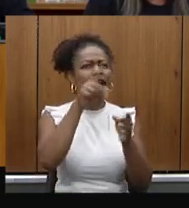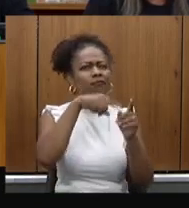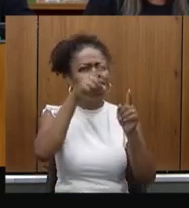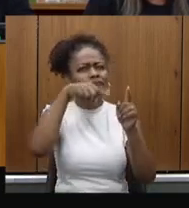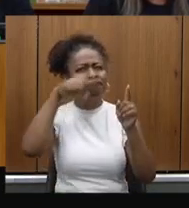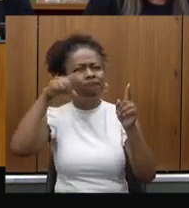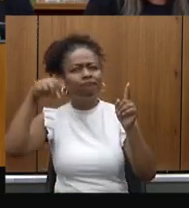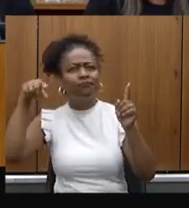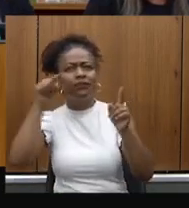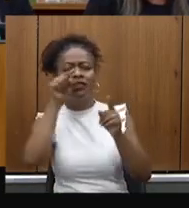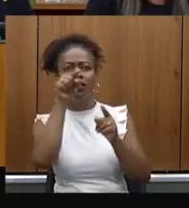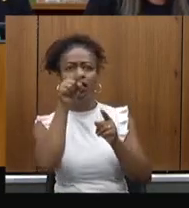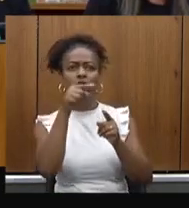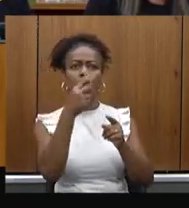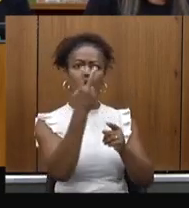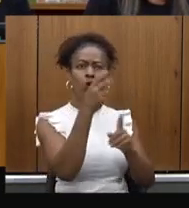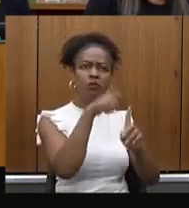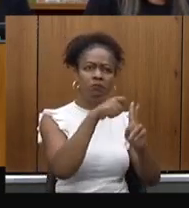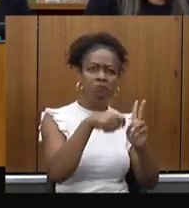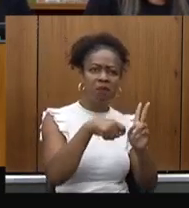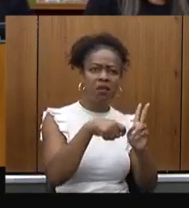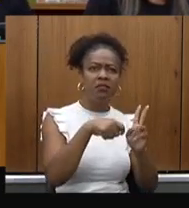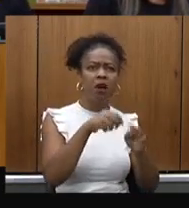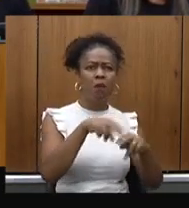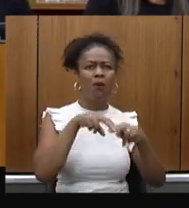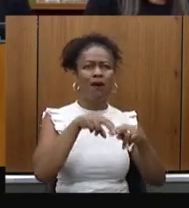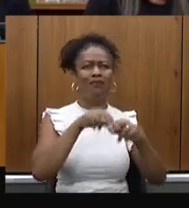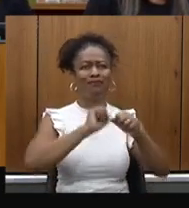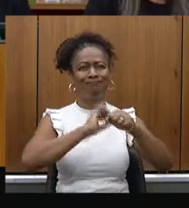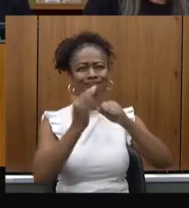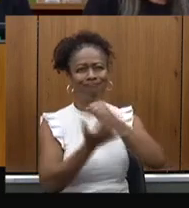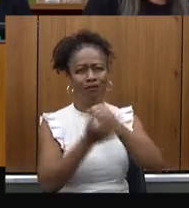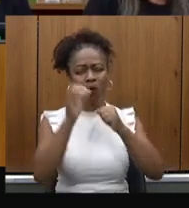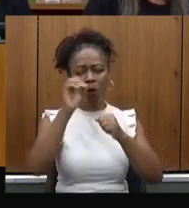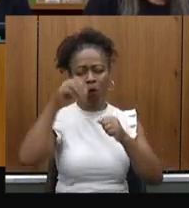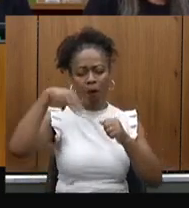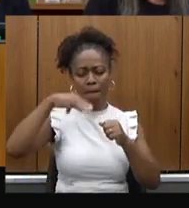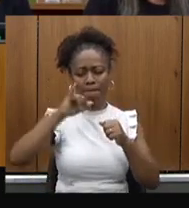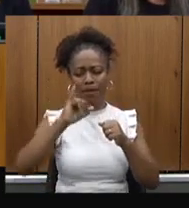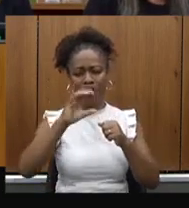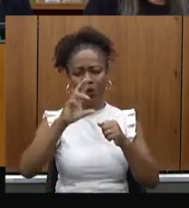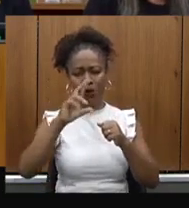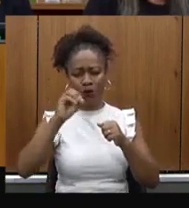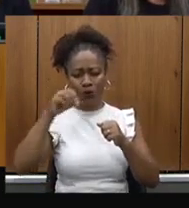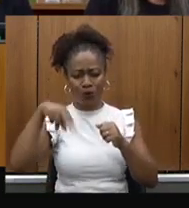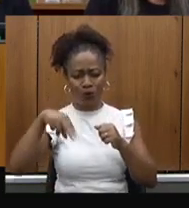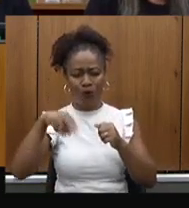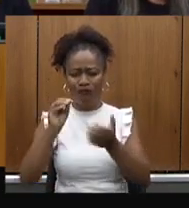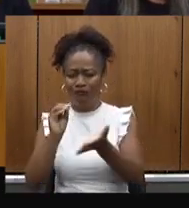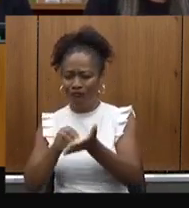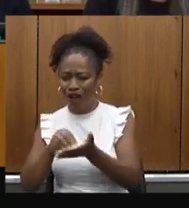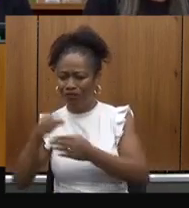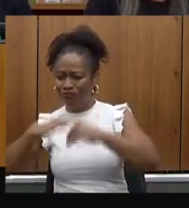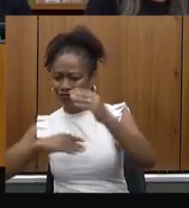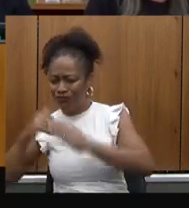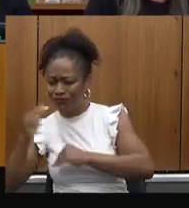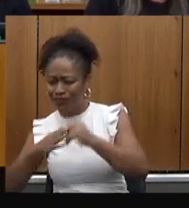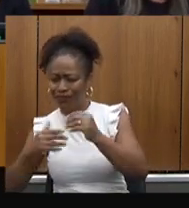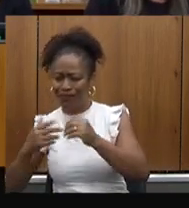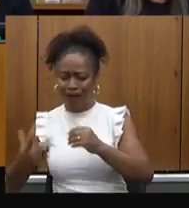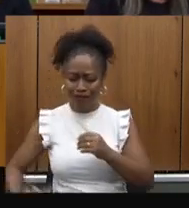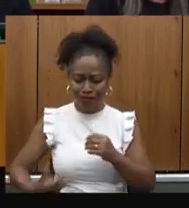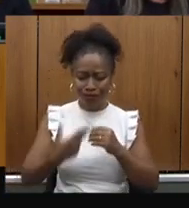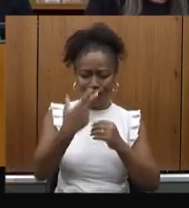meses aí de 22 por causa da Ômicron, muita gente doente, até falta de profissionais médicos para poder fazer as